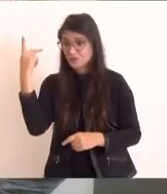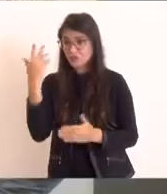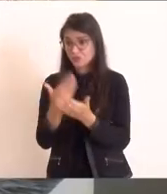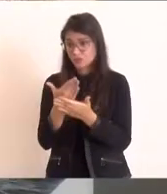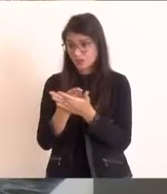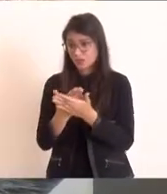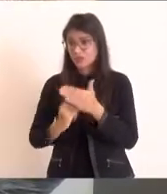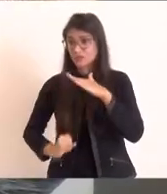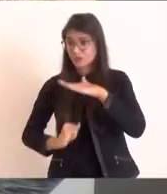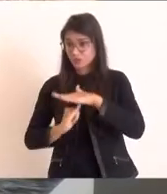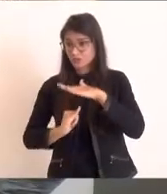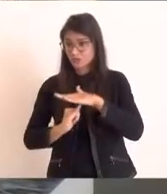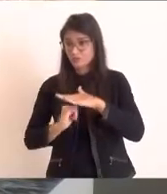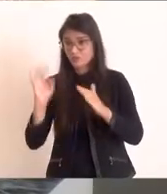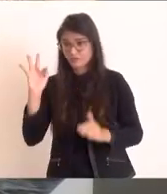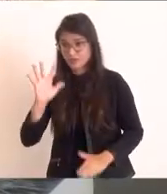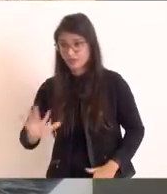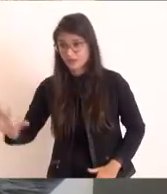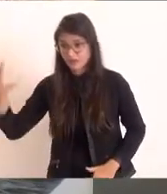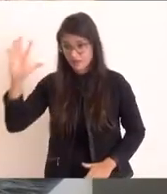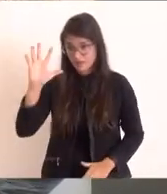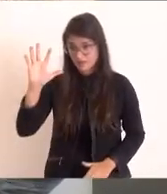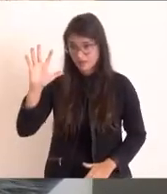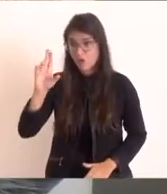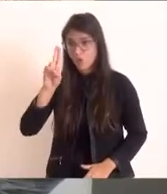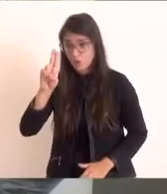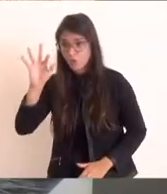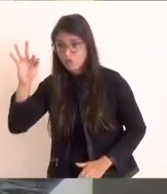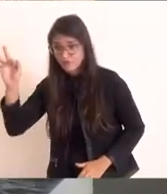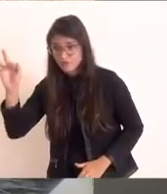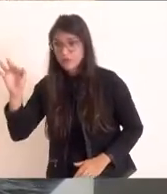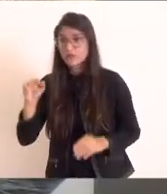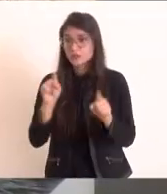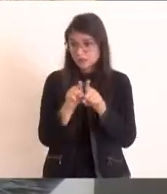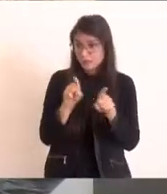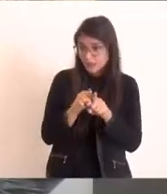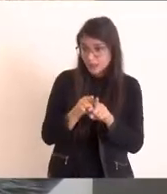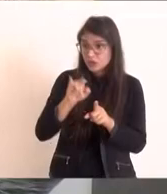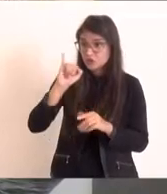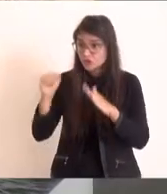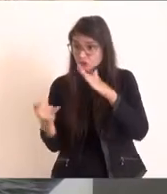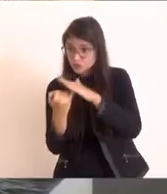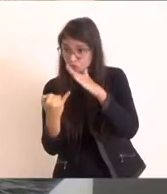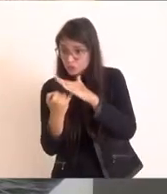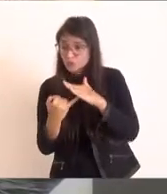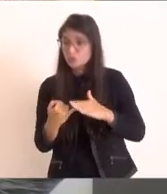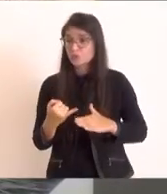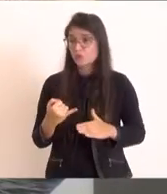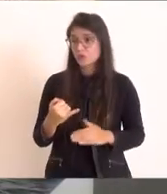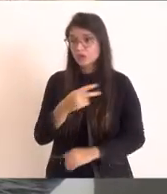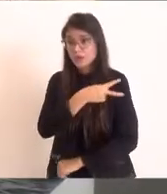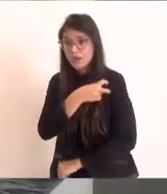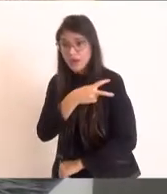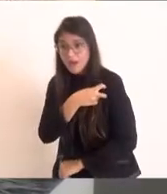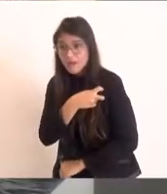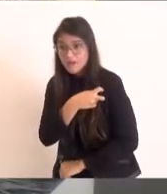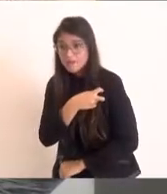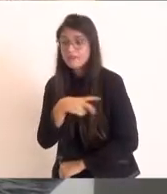Federal, e aí eu digo do Instituto Federal Fluminense, e do Instituto Federal do Rio de Janeiro, que está em Arraial do Cabo,